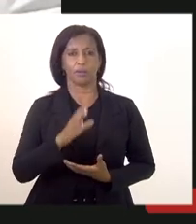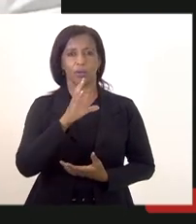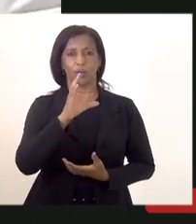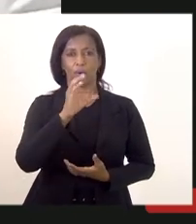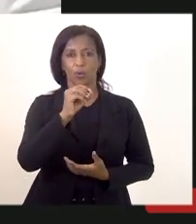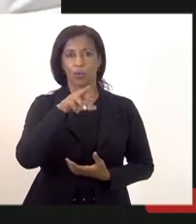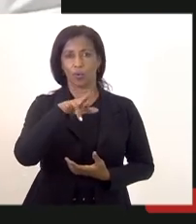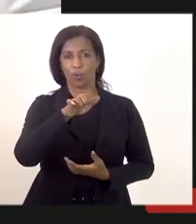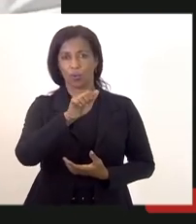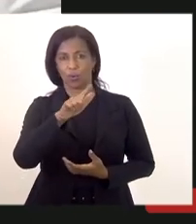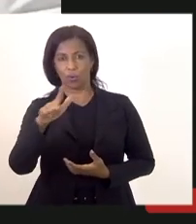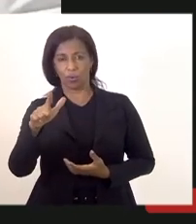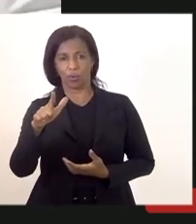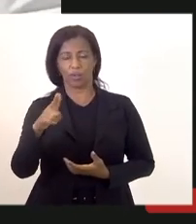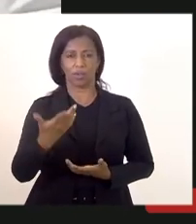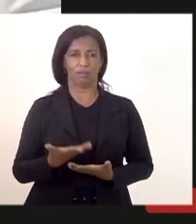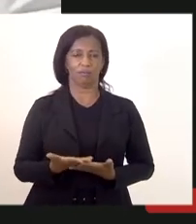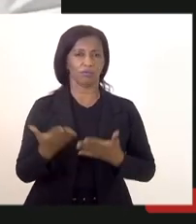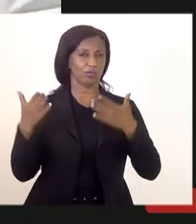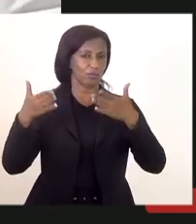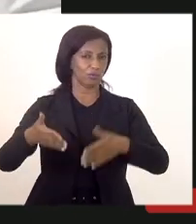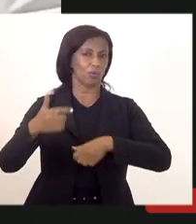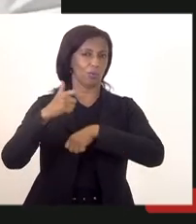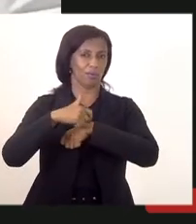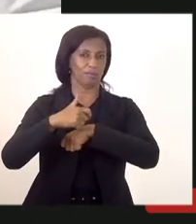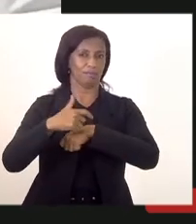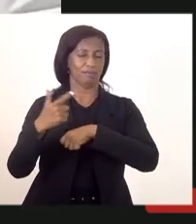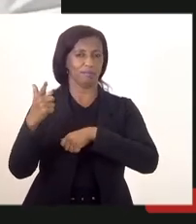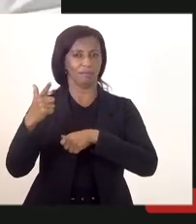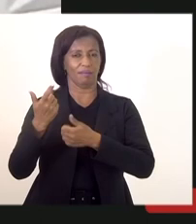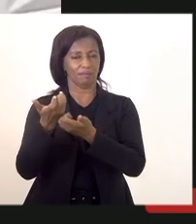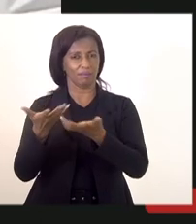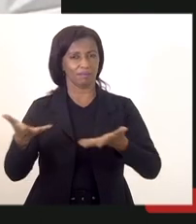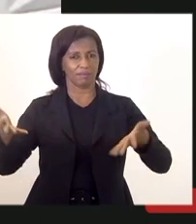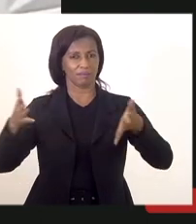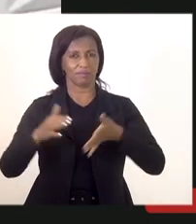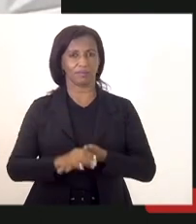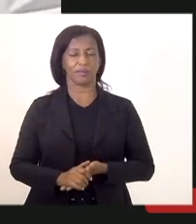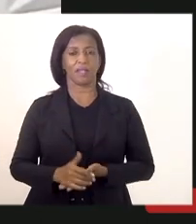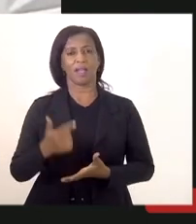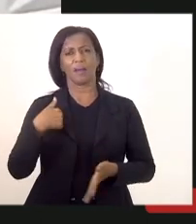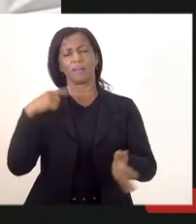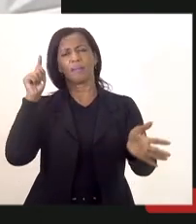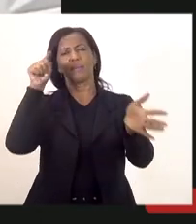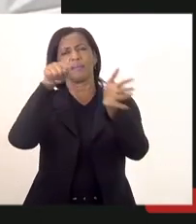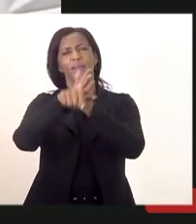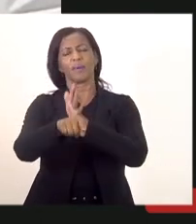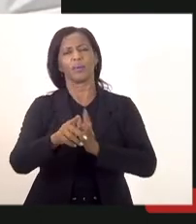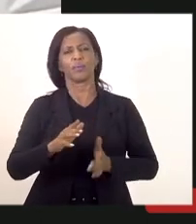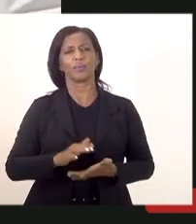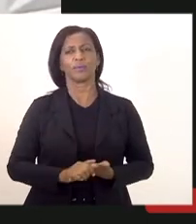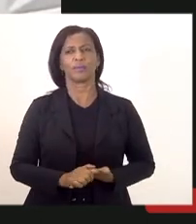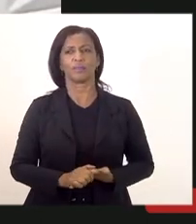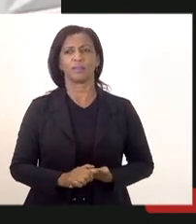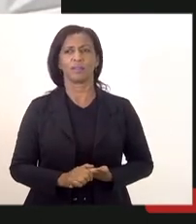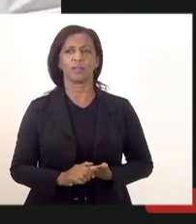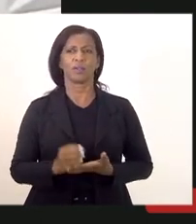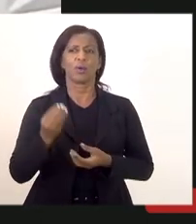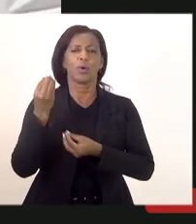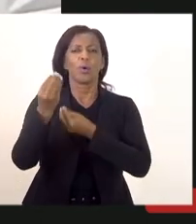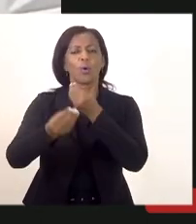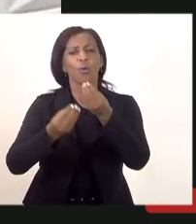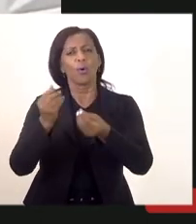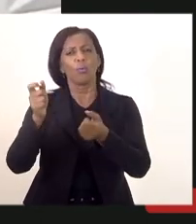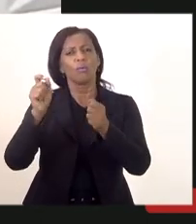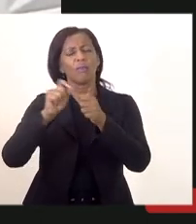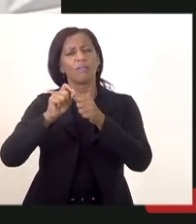horário isso lá na cerimônia e a minha pergunta é exatamente o que o senhor fez antes né como será feita essa